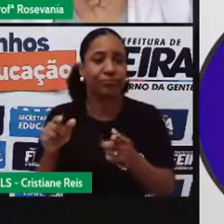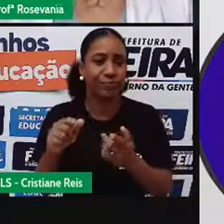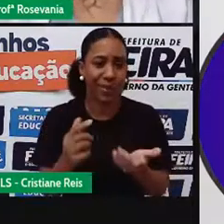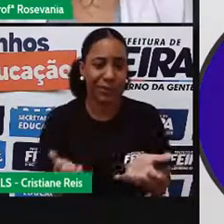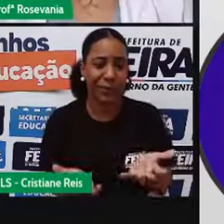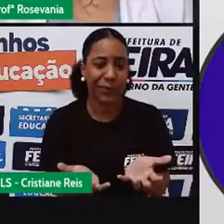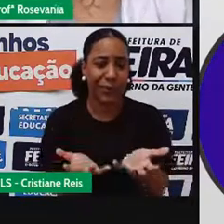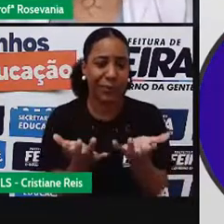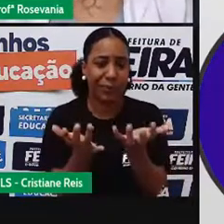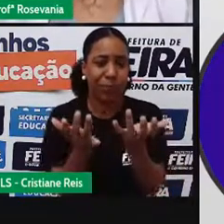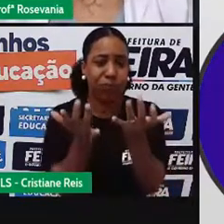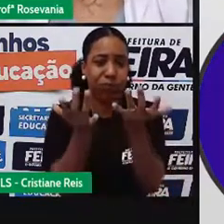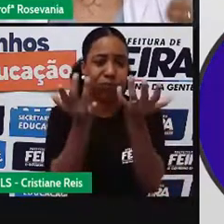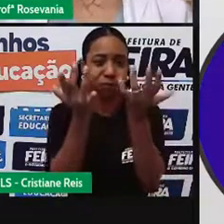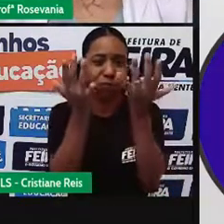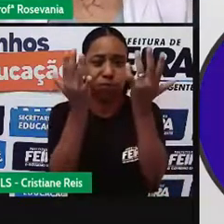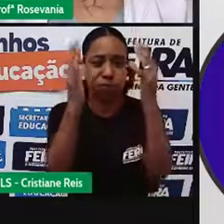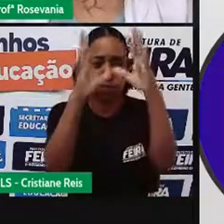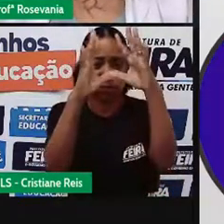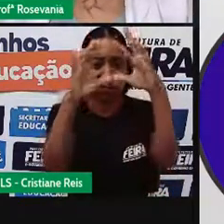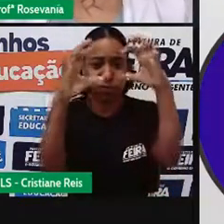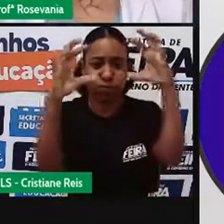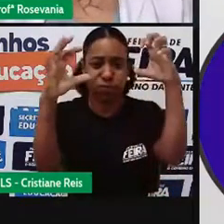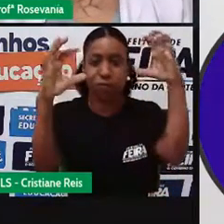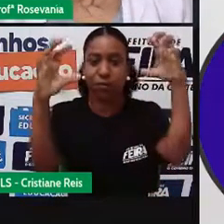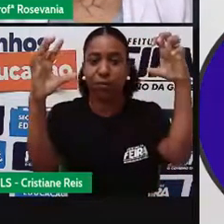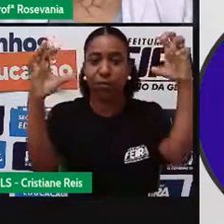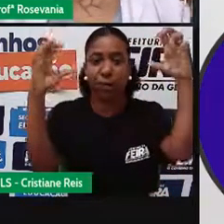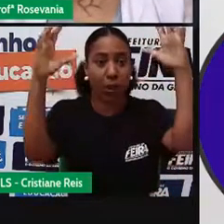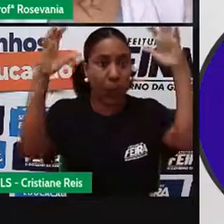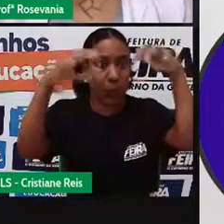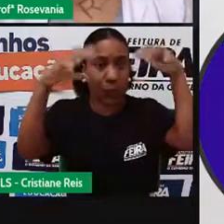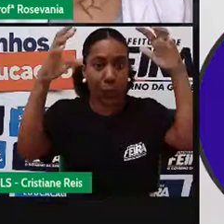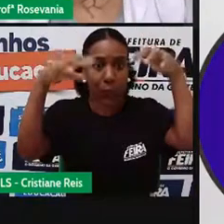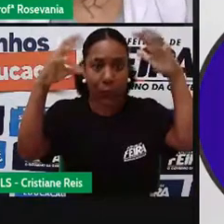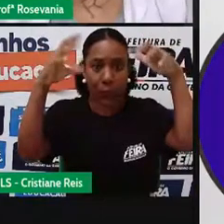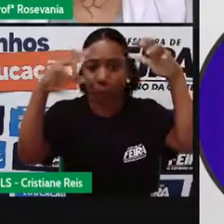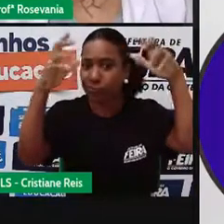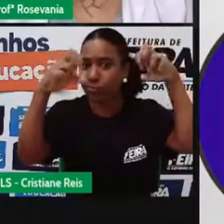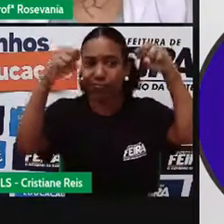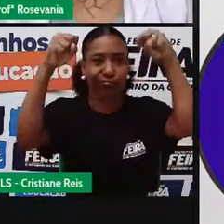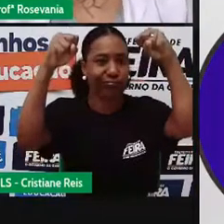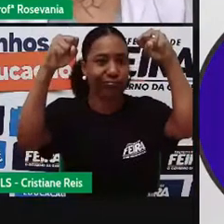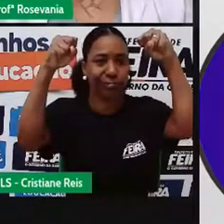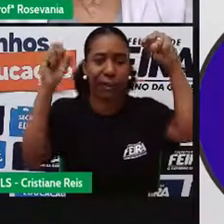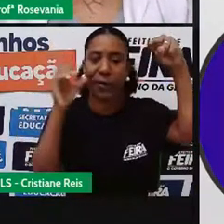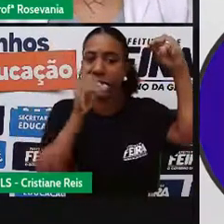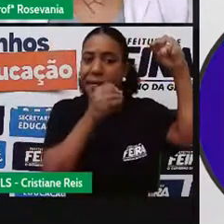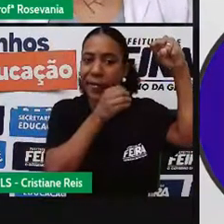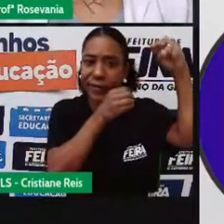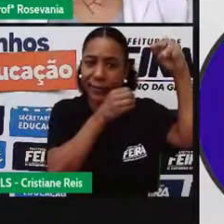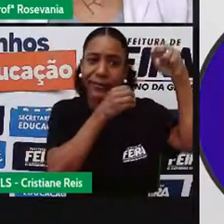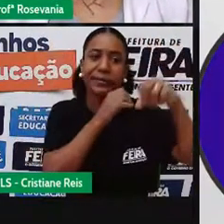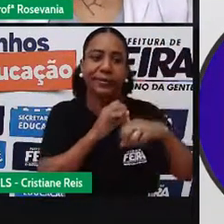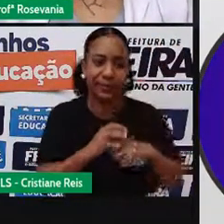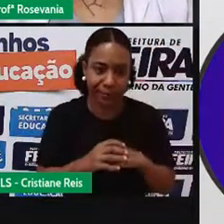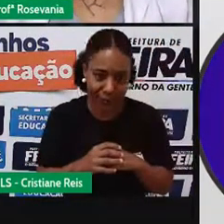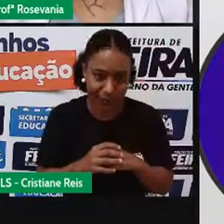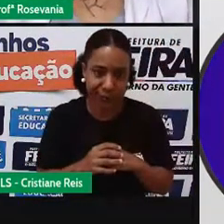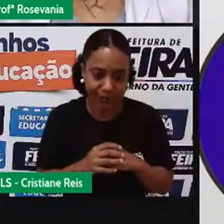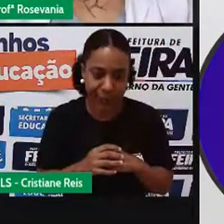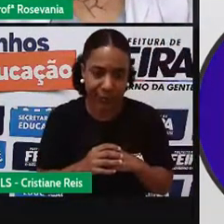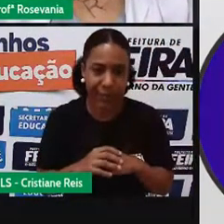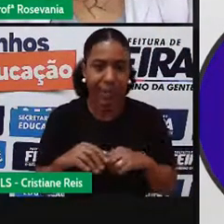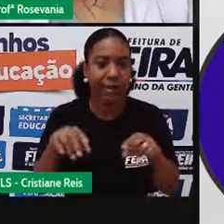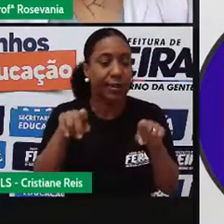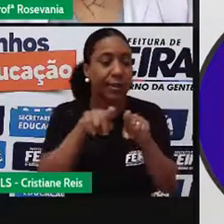temperaturas, aumentar os gases de efeito estufa, como nós já falamos também em outro momento. E ainda mais que a gente